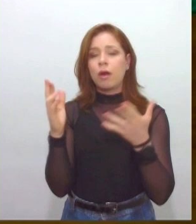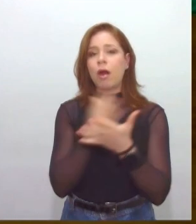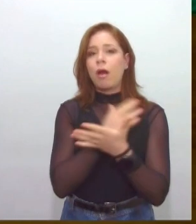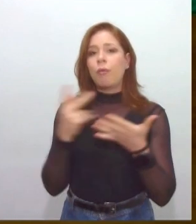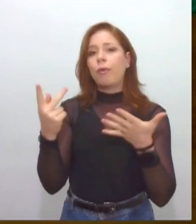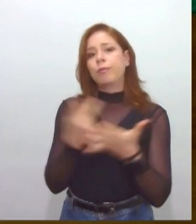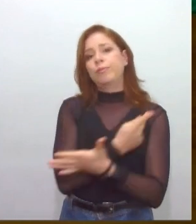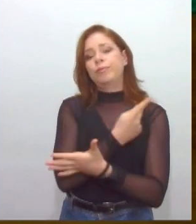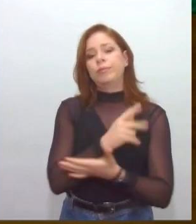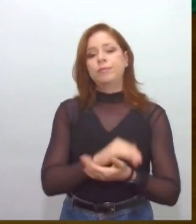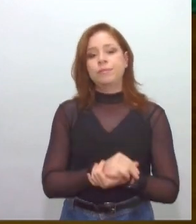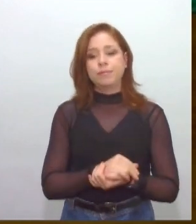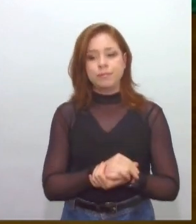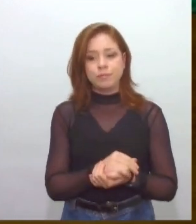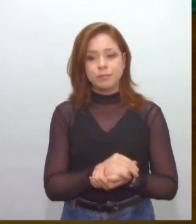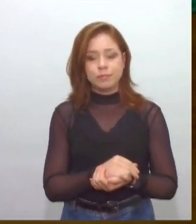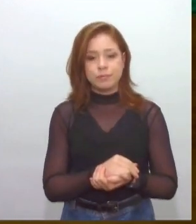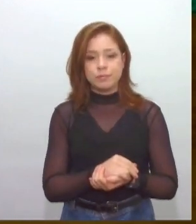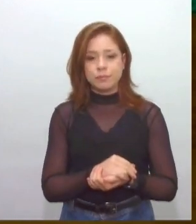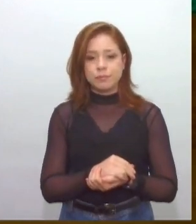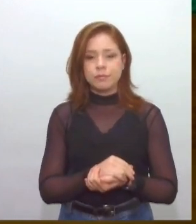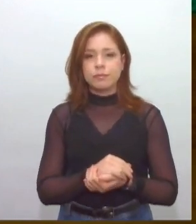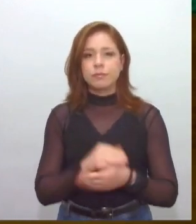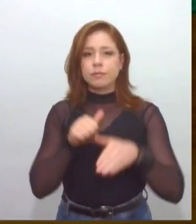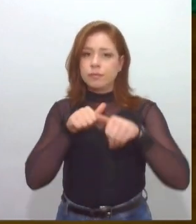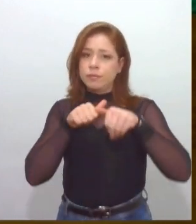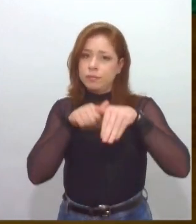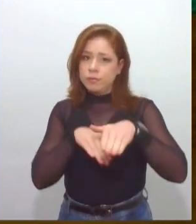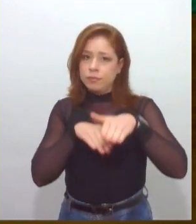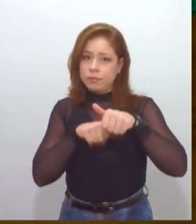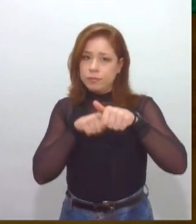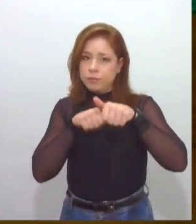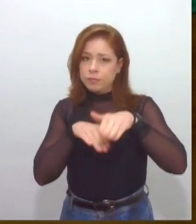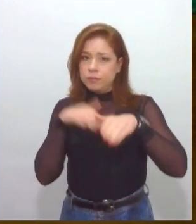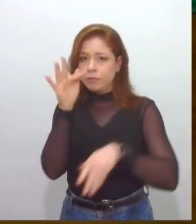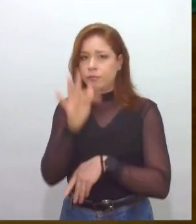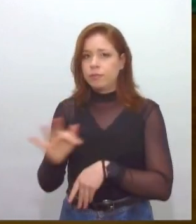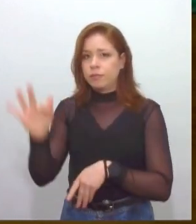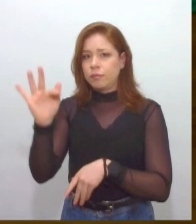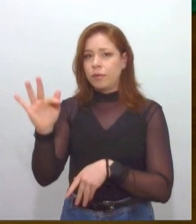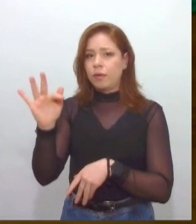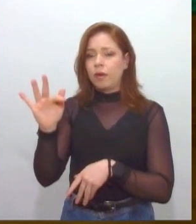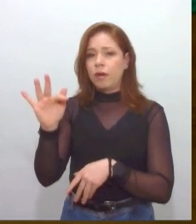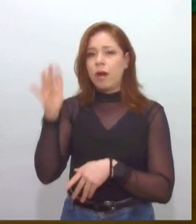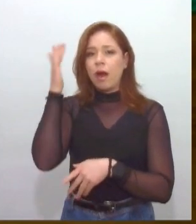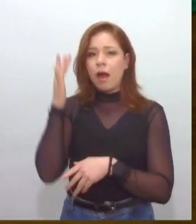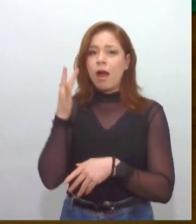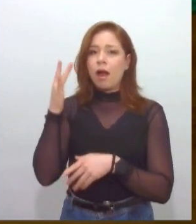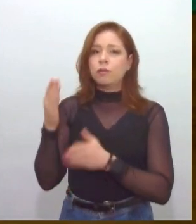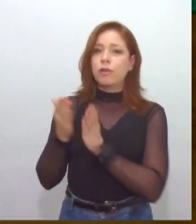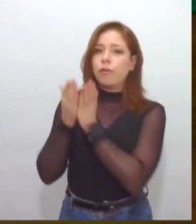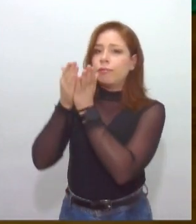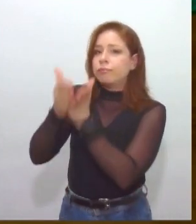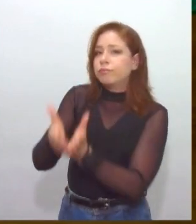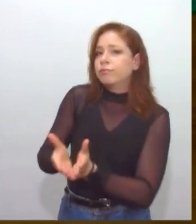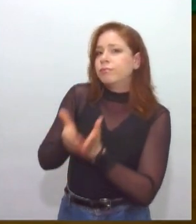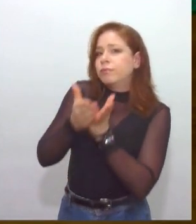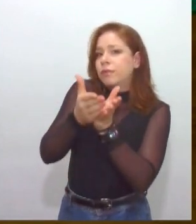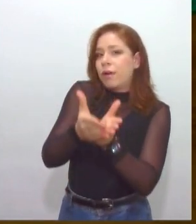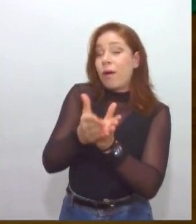as tropas federais viriam pelo mar, mas na verdade as tropas federais